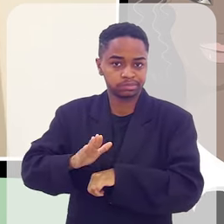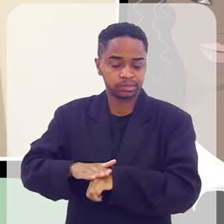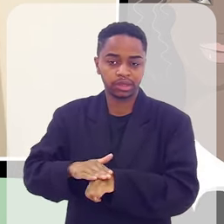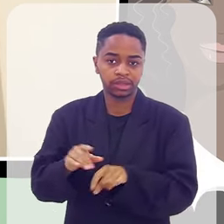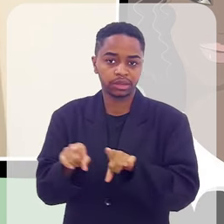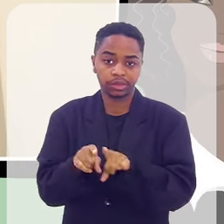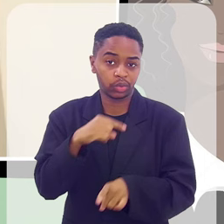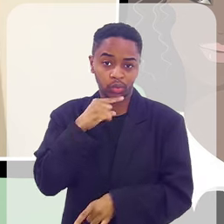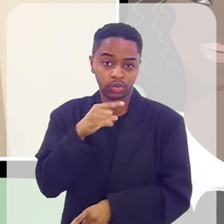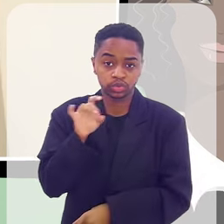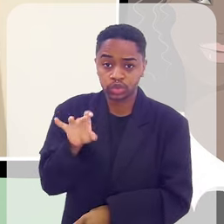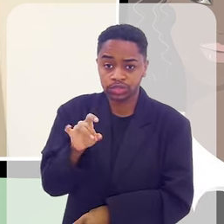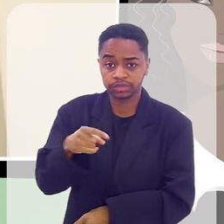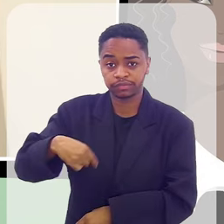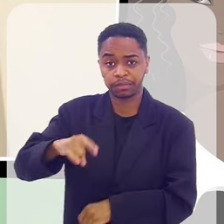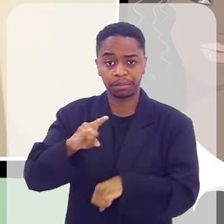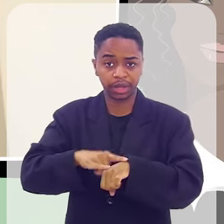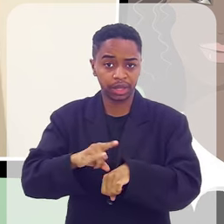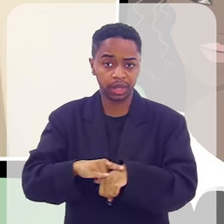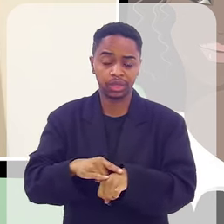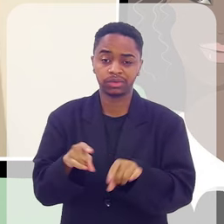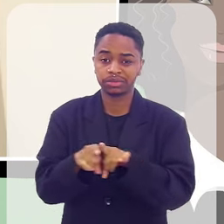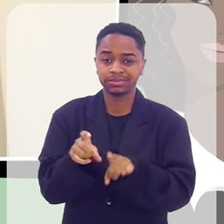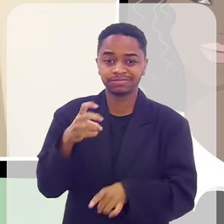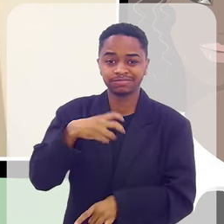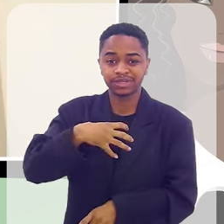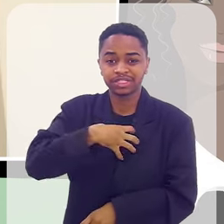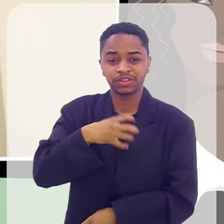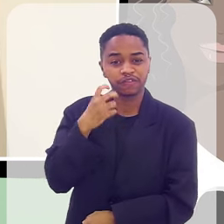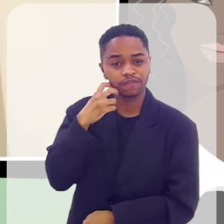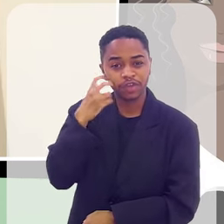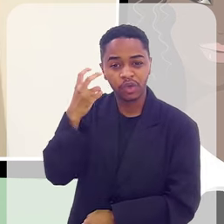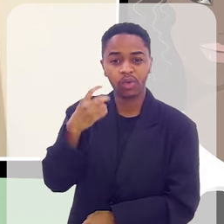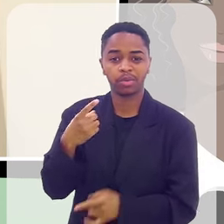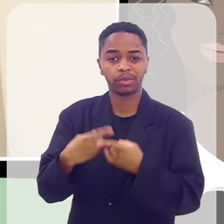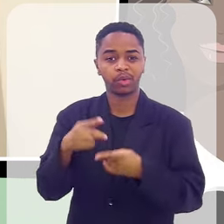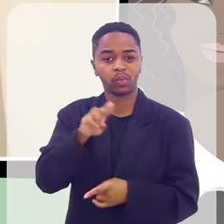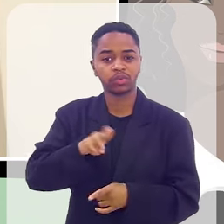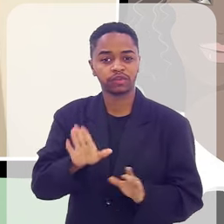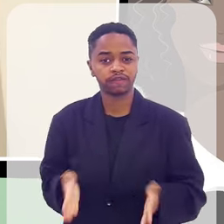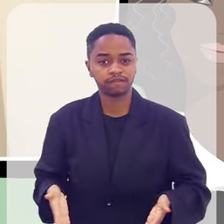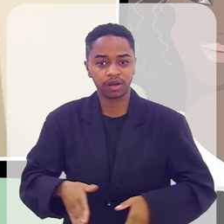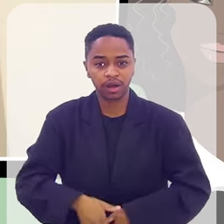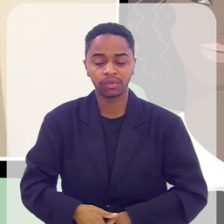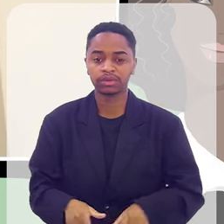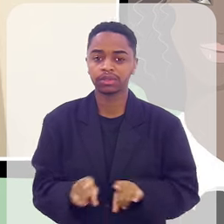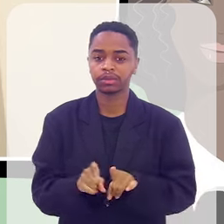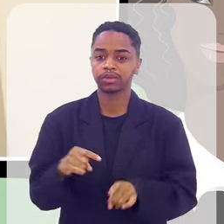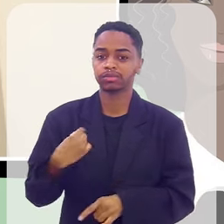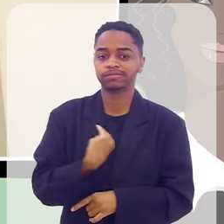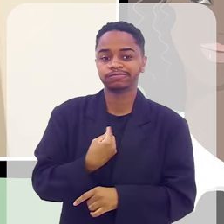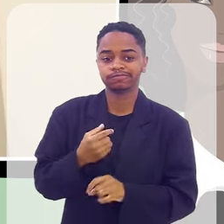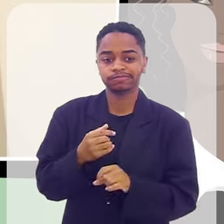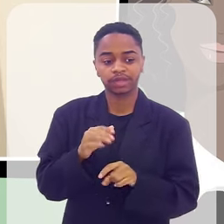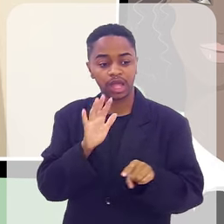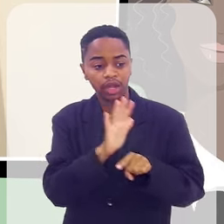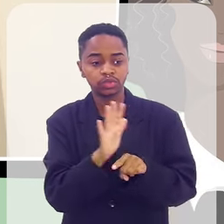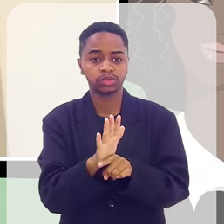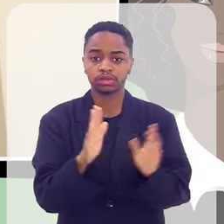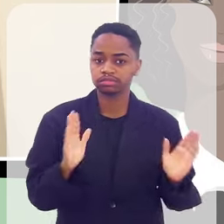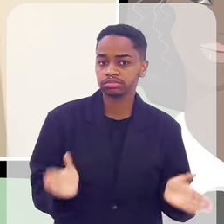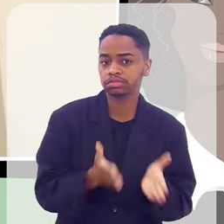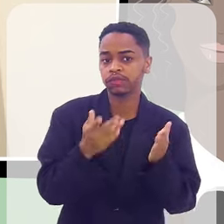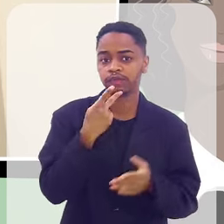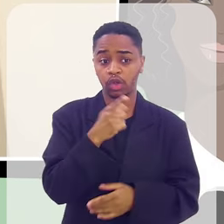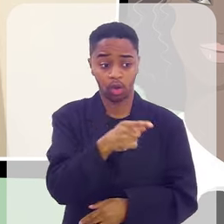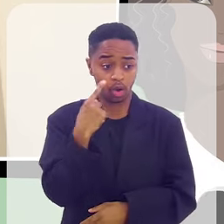ir sozinha até o banheiro, a vergonha de usar uma fralda. E a gente, assim, dando força para ela, né? Assim,